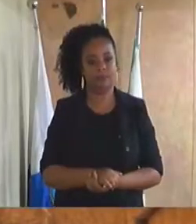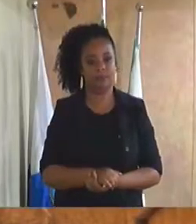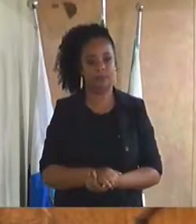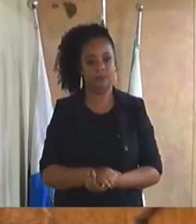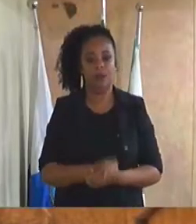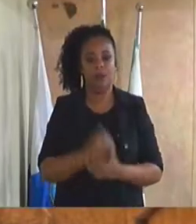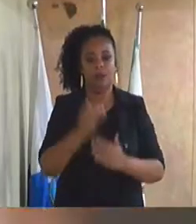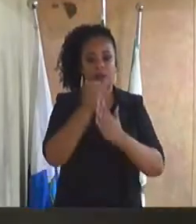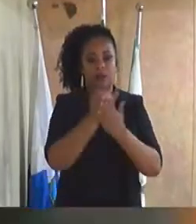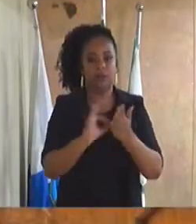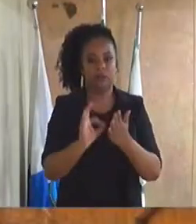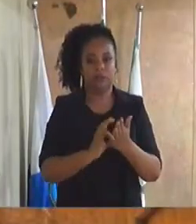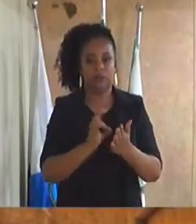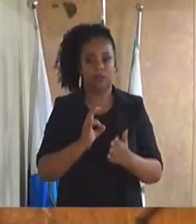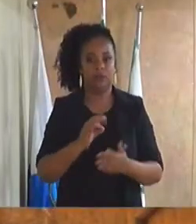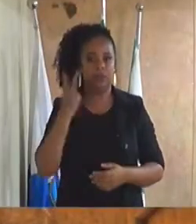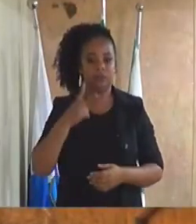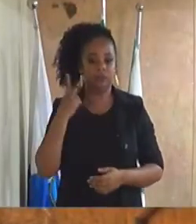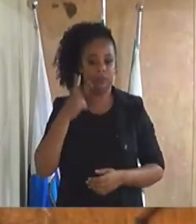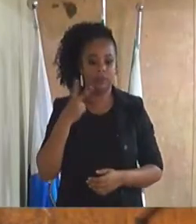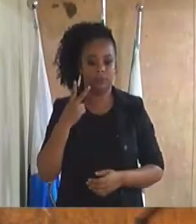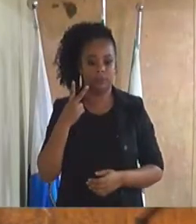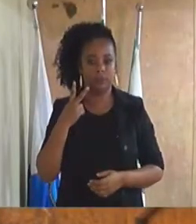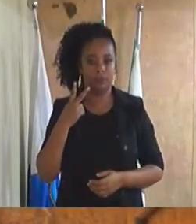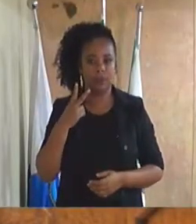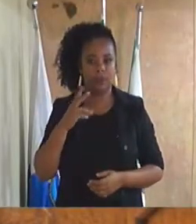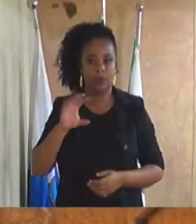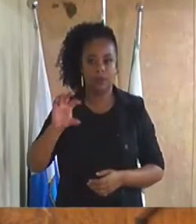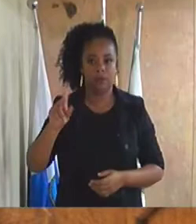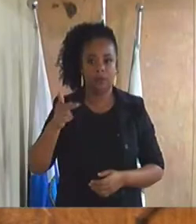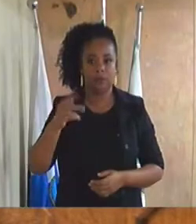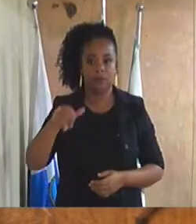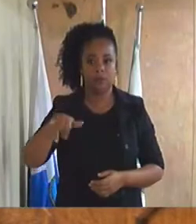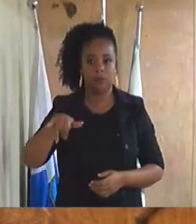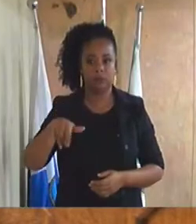Por ordem de inscrição, vereador Chiquinho Grandão.